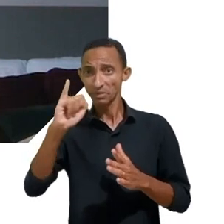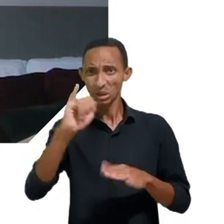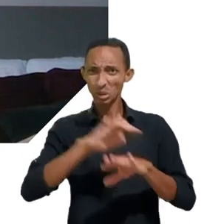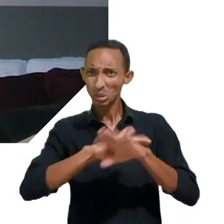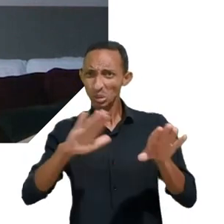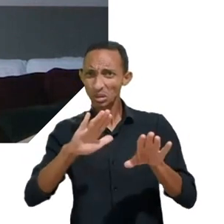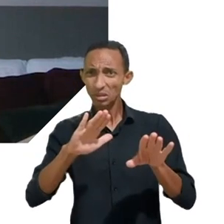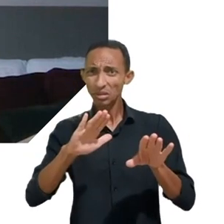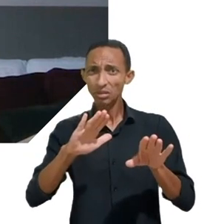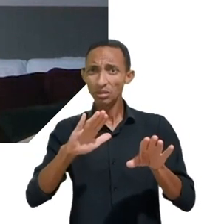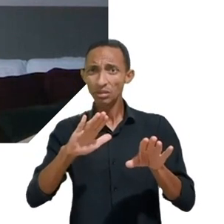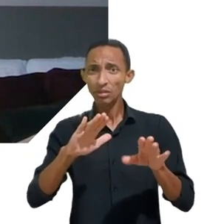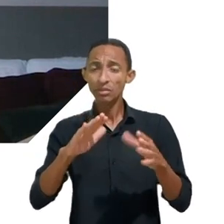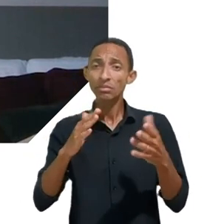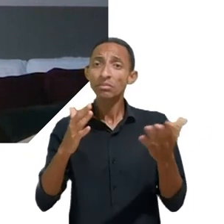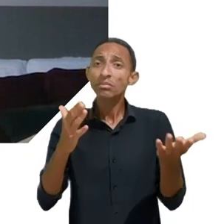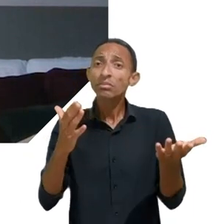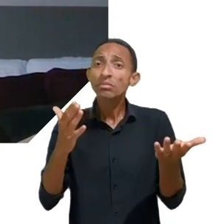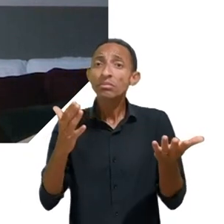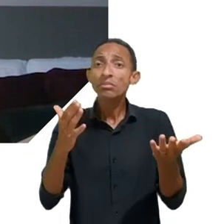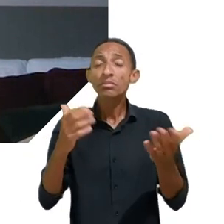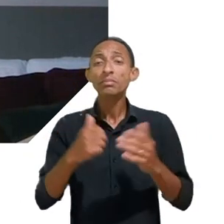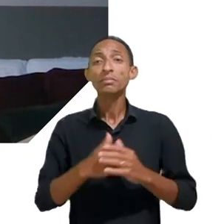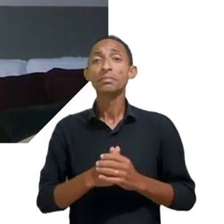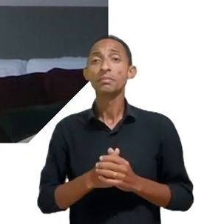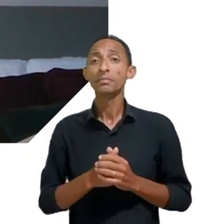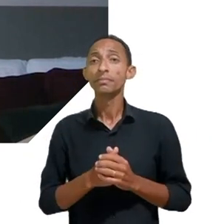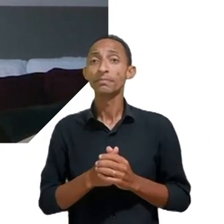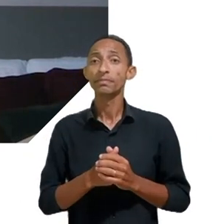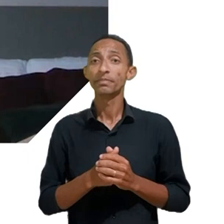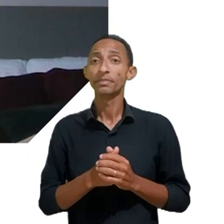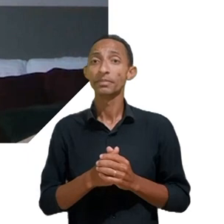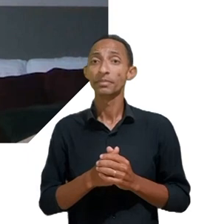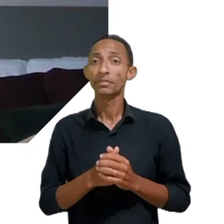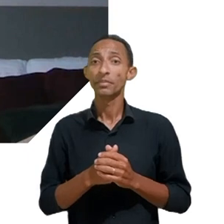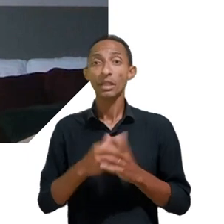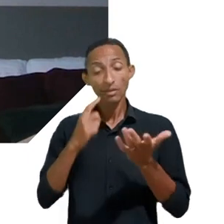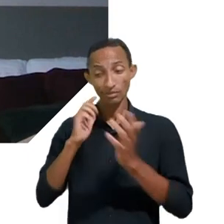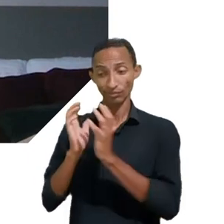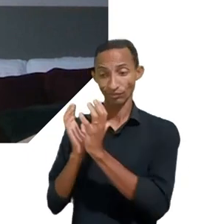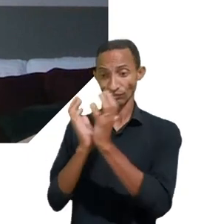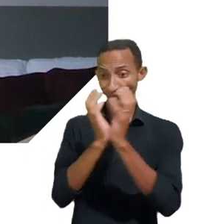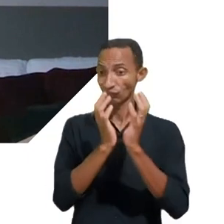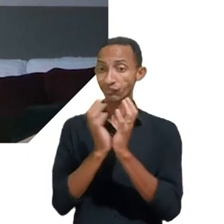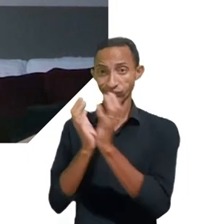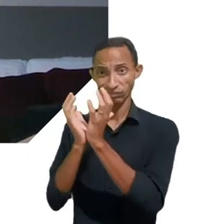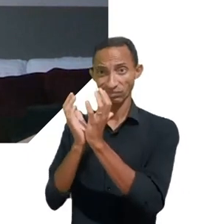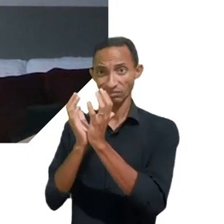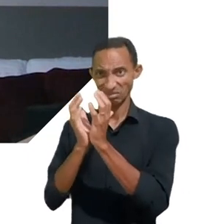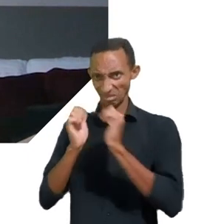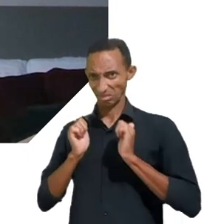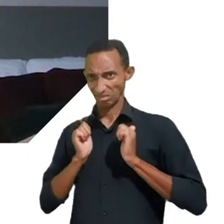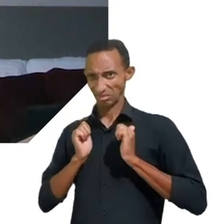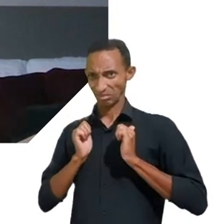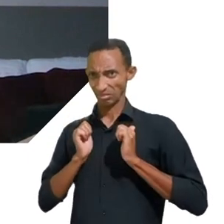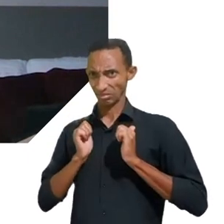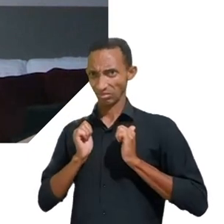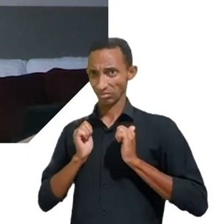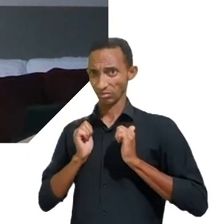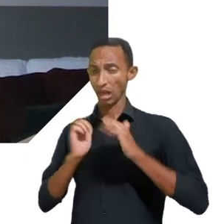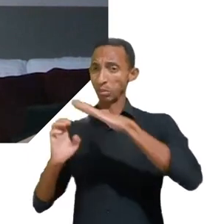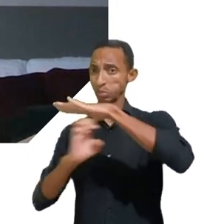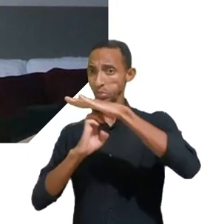facilita muito e desobriga muito essas corporações das suas responsabilidades, nesse sentido digo que, já adianto,